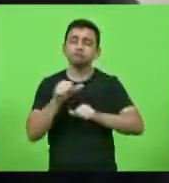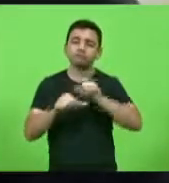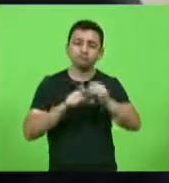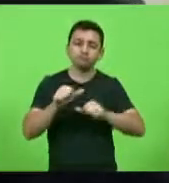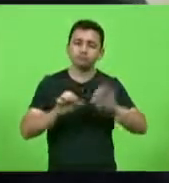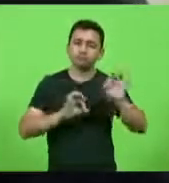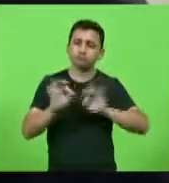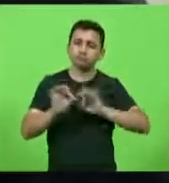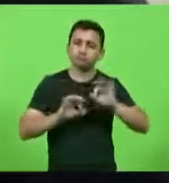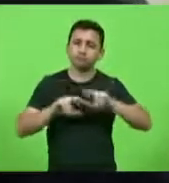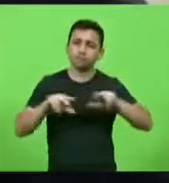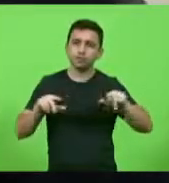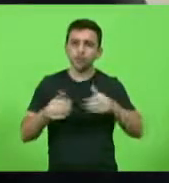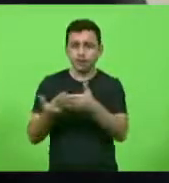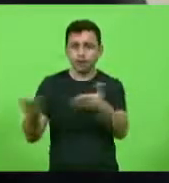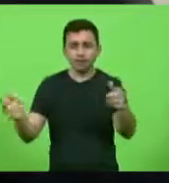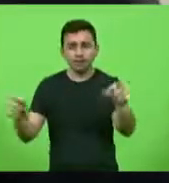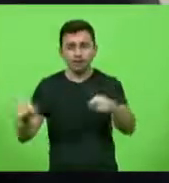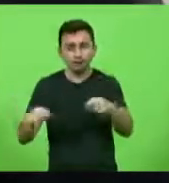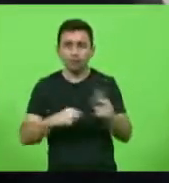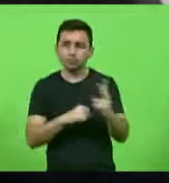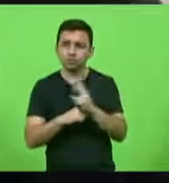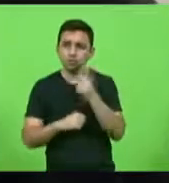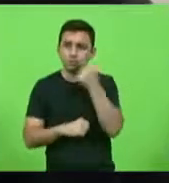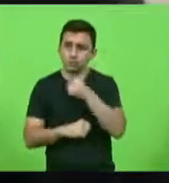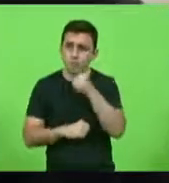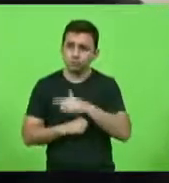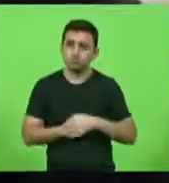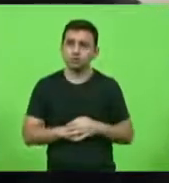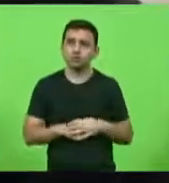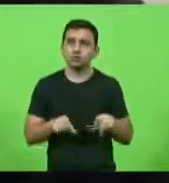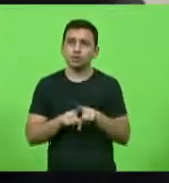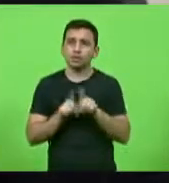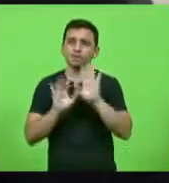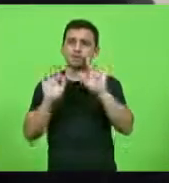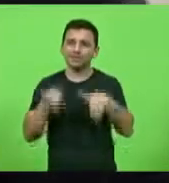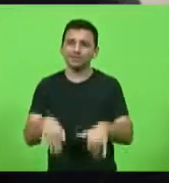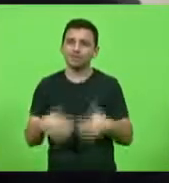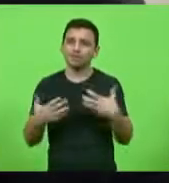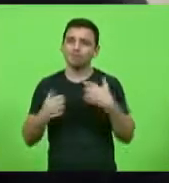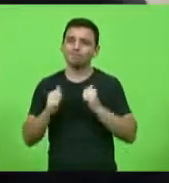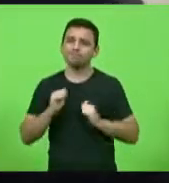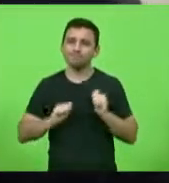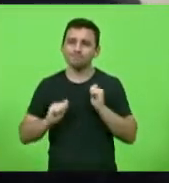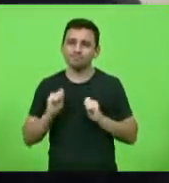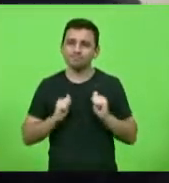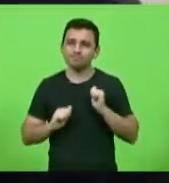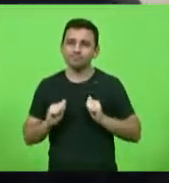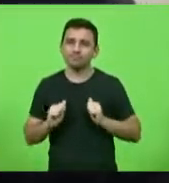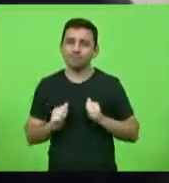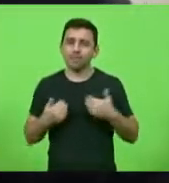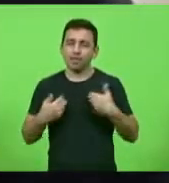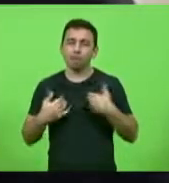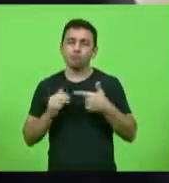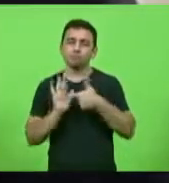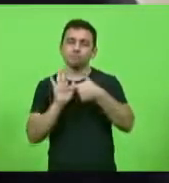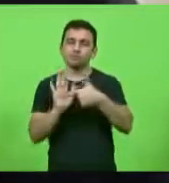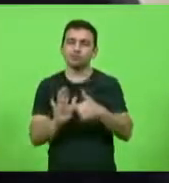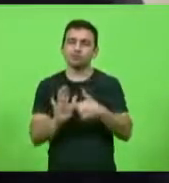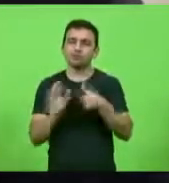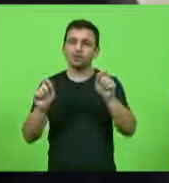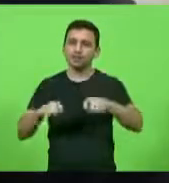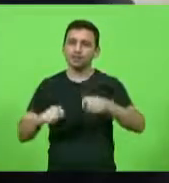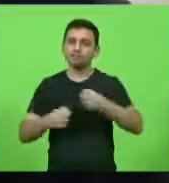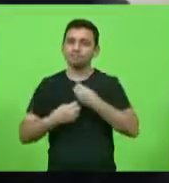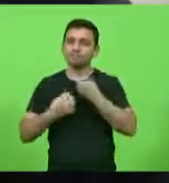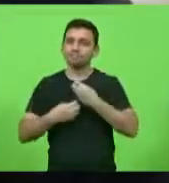de obterem esses financiamentos por fim quero destacar que espero que as iniciativas que aqui apresentei possam inspirar